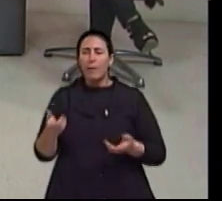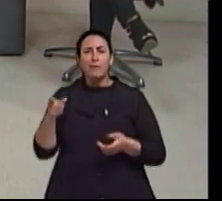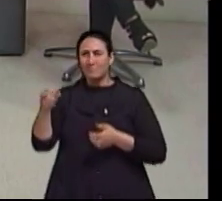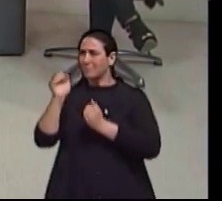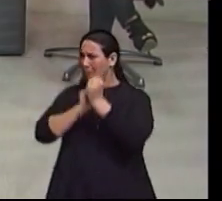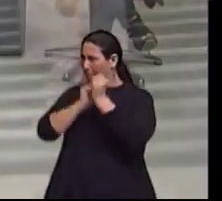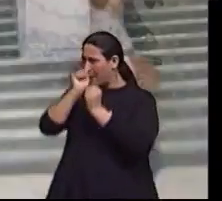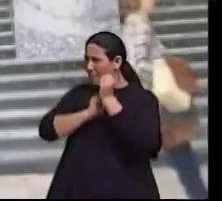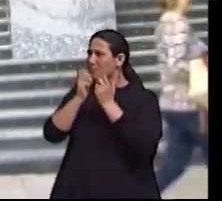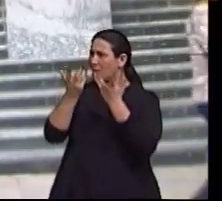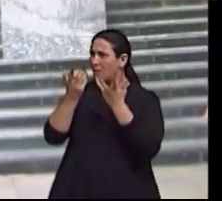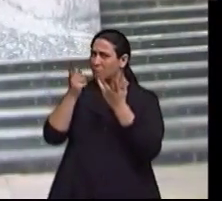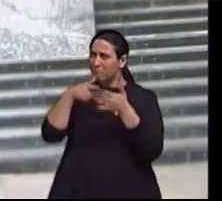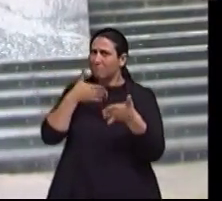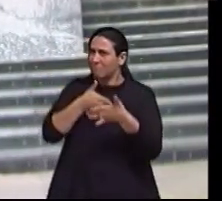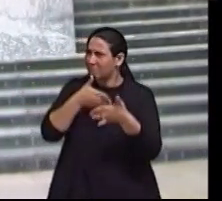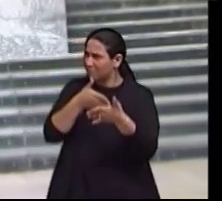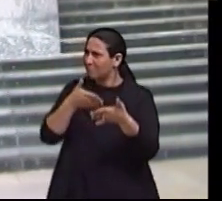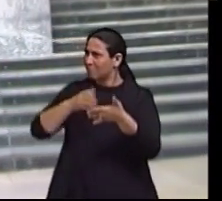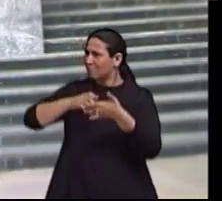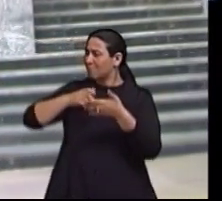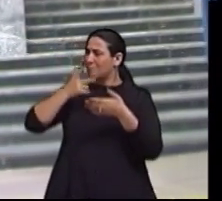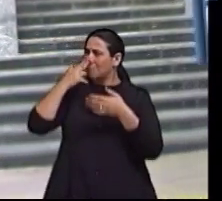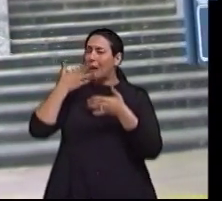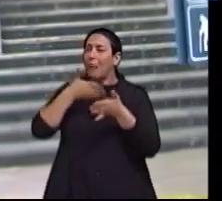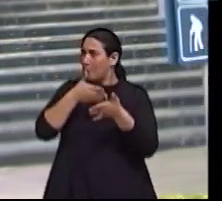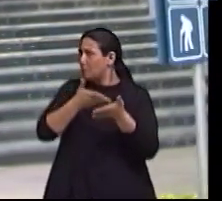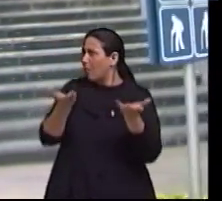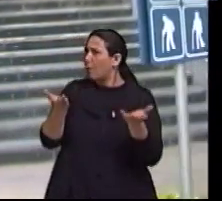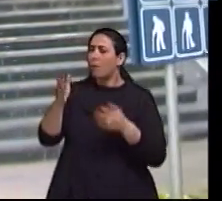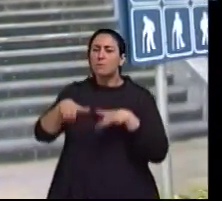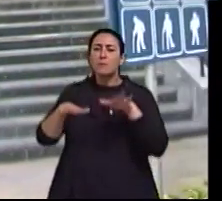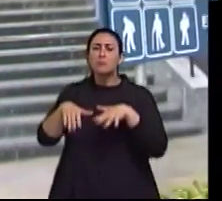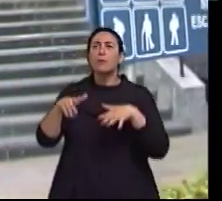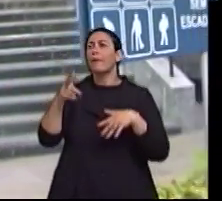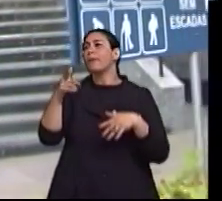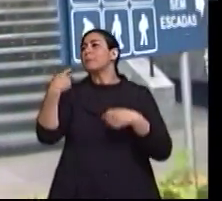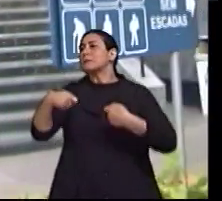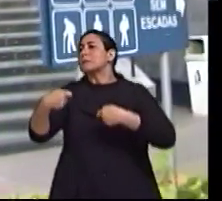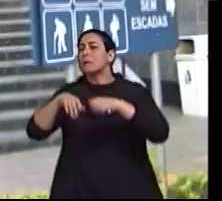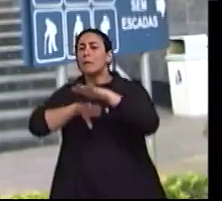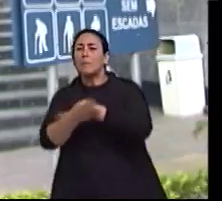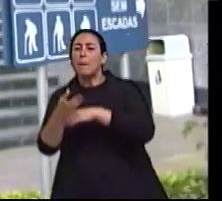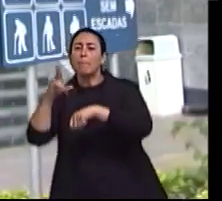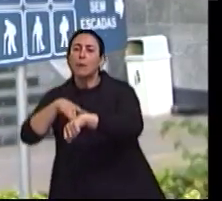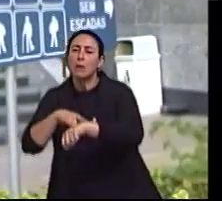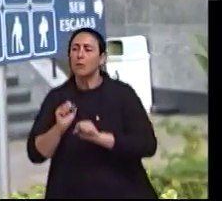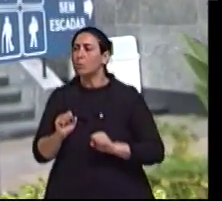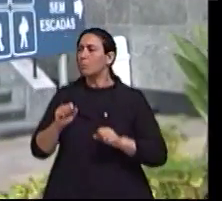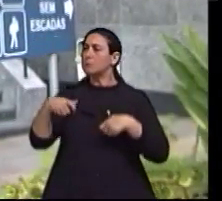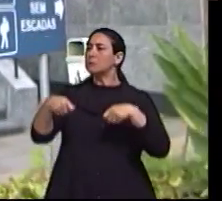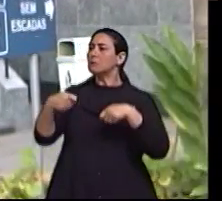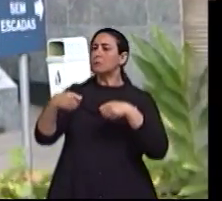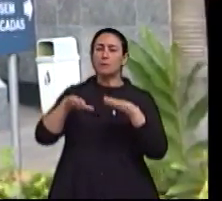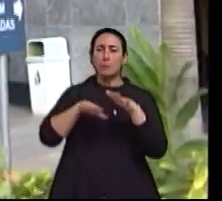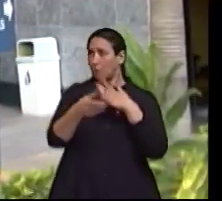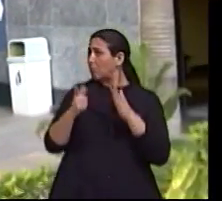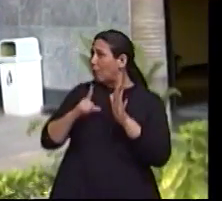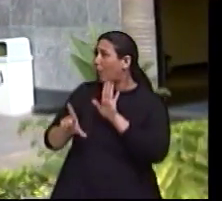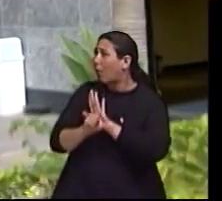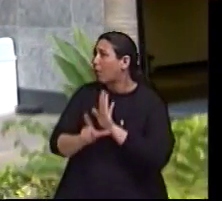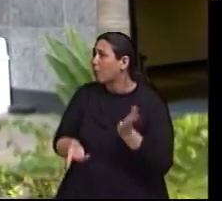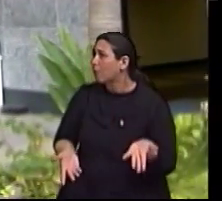não é o que tranca? Com certeza. Muitas vezes sim. Muitas vezes é. Tem que adaptar um banheiro, tem que adaptar. Embora tenha lei, né?